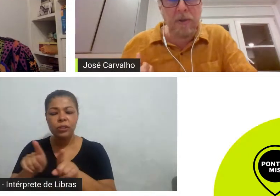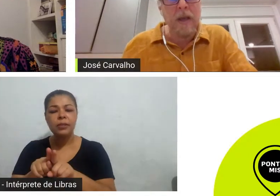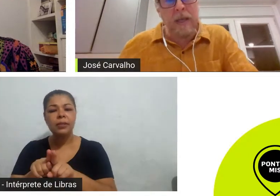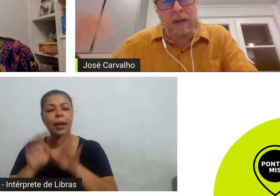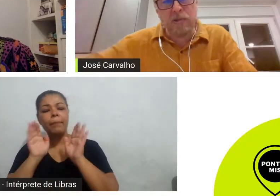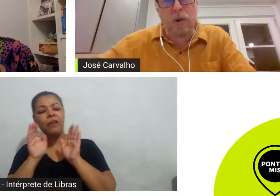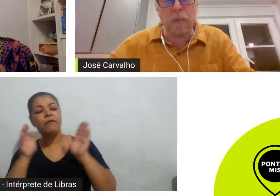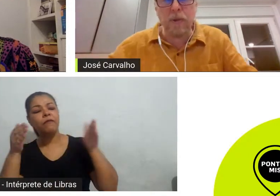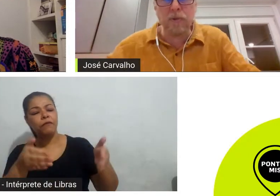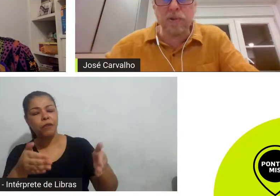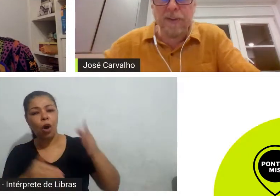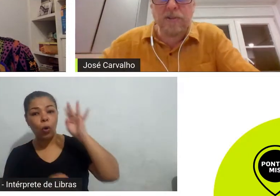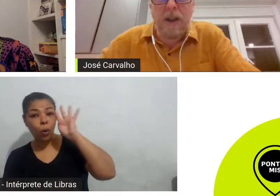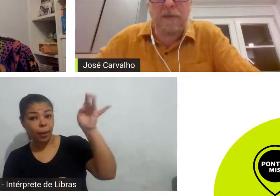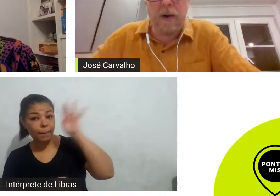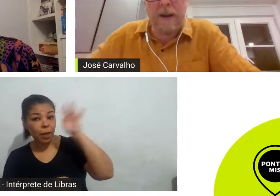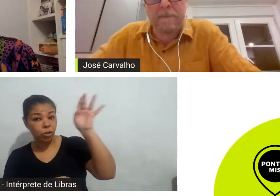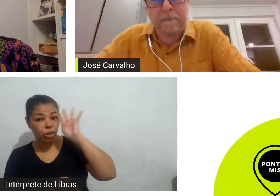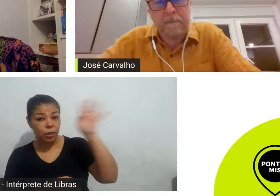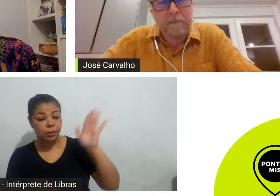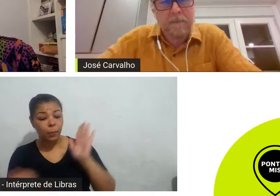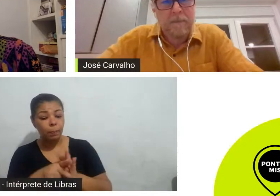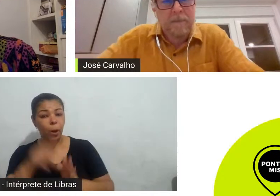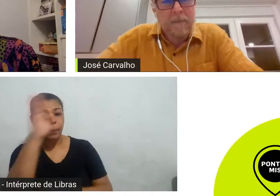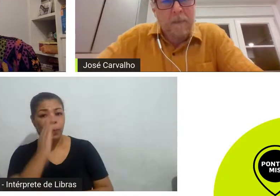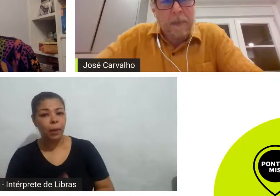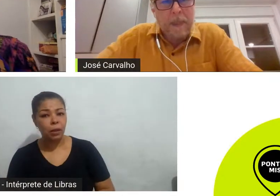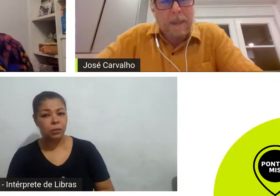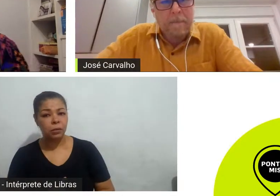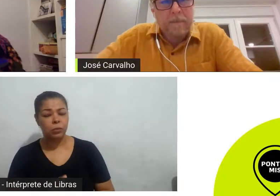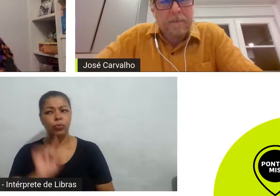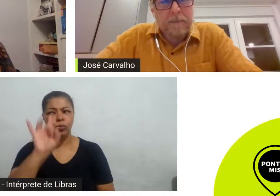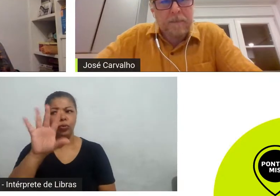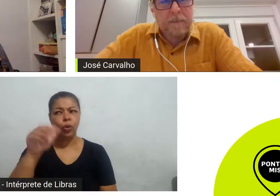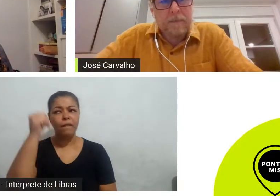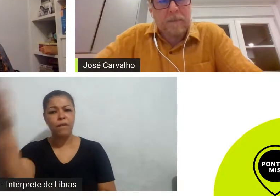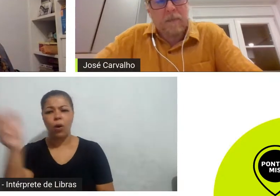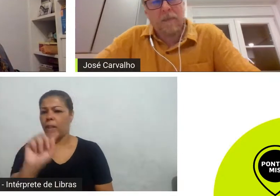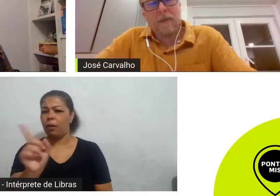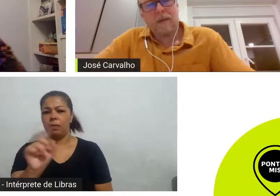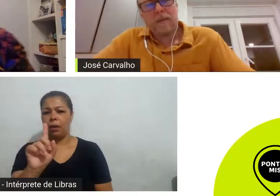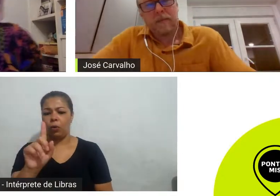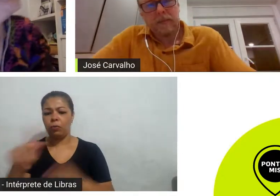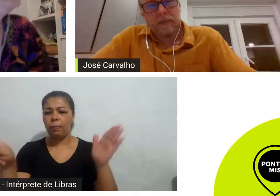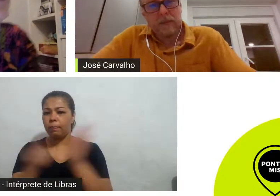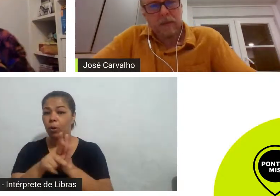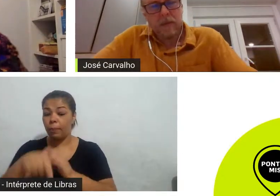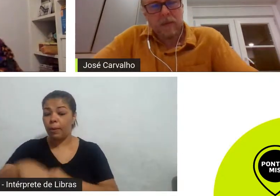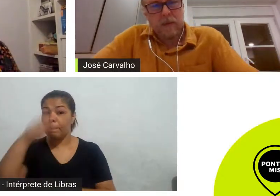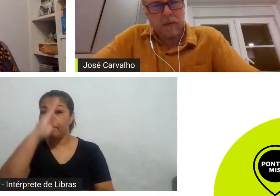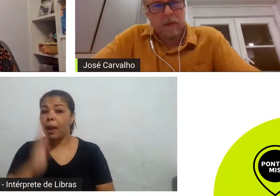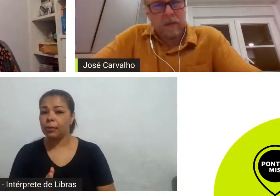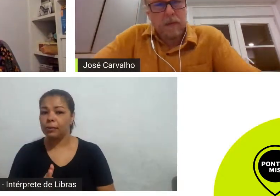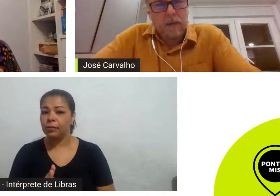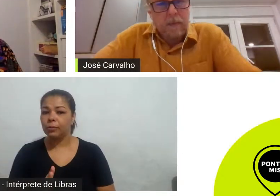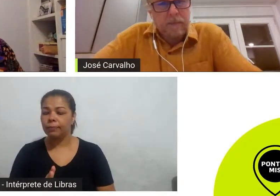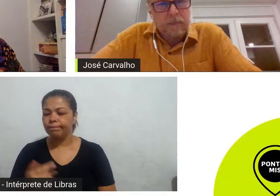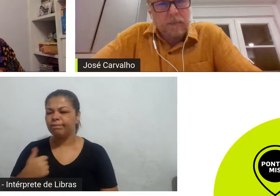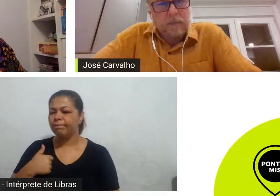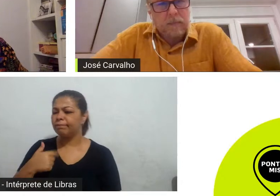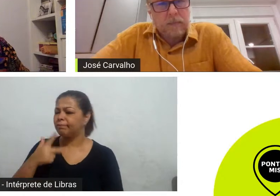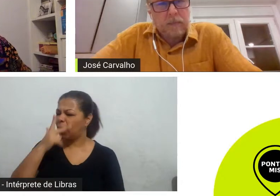nossos e não só com produtos feitos lá fora é eu acho muito rico isso que você colocou